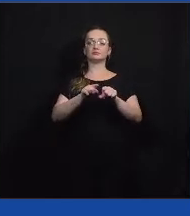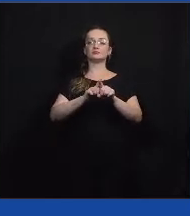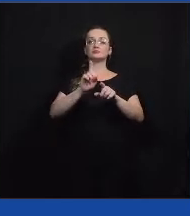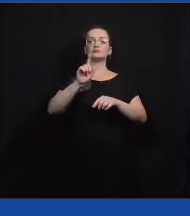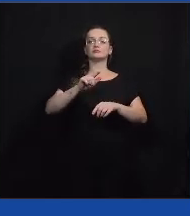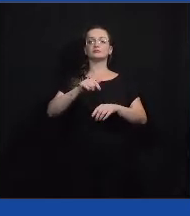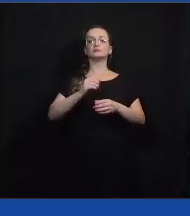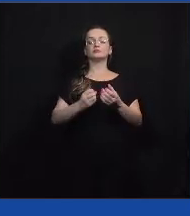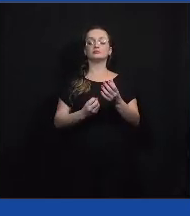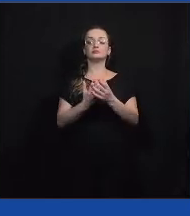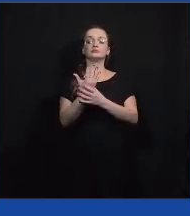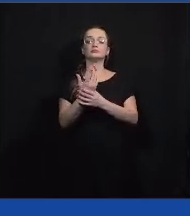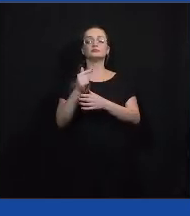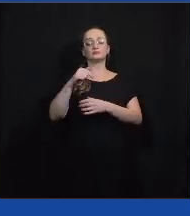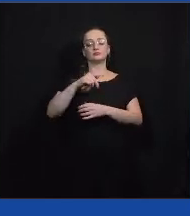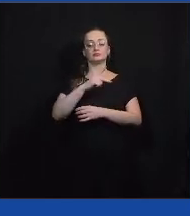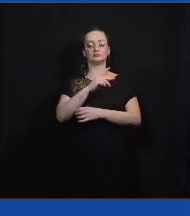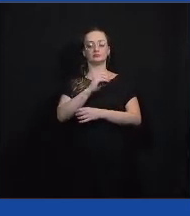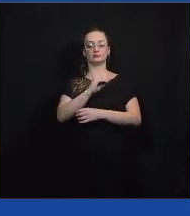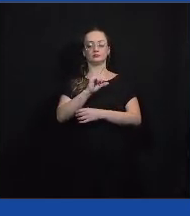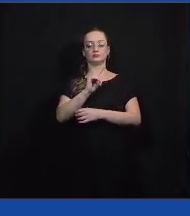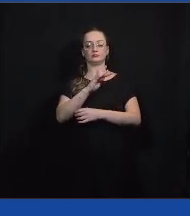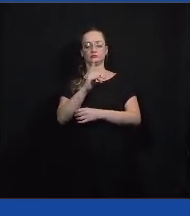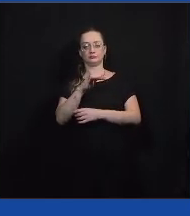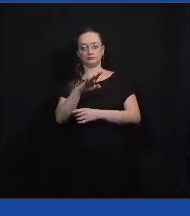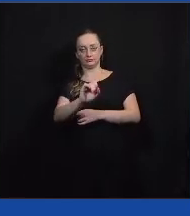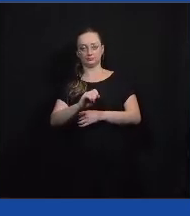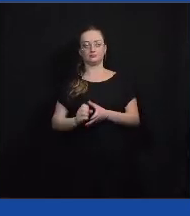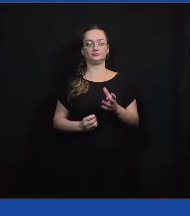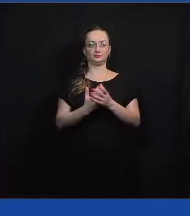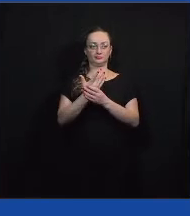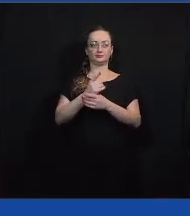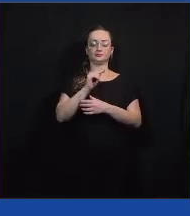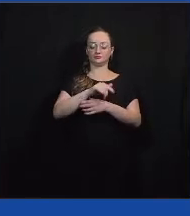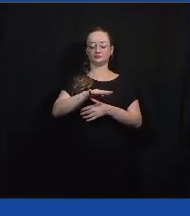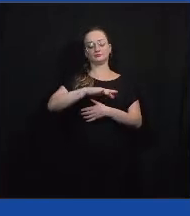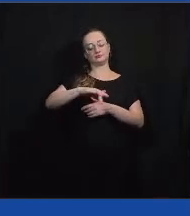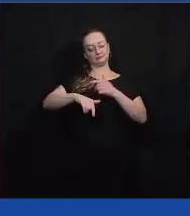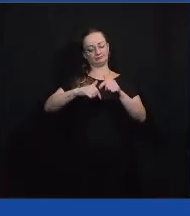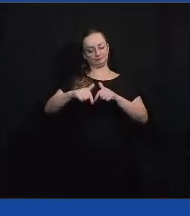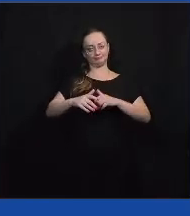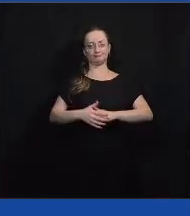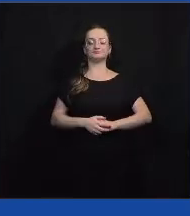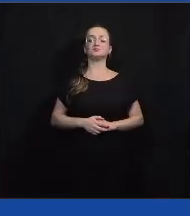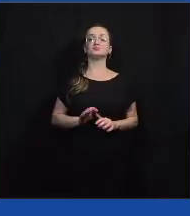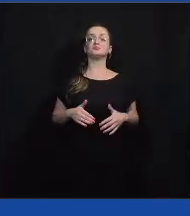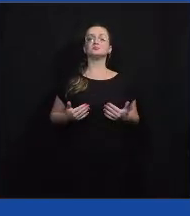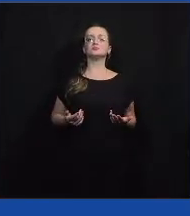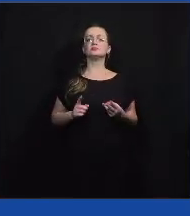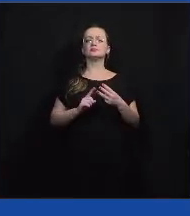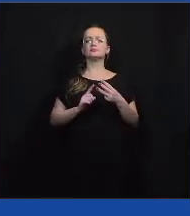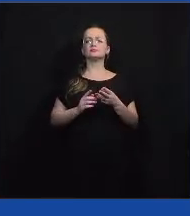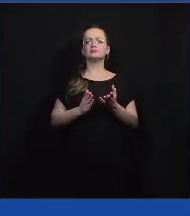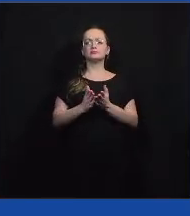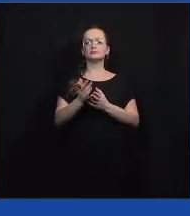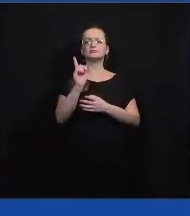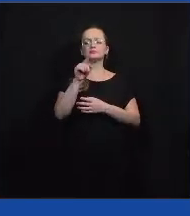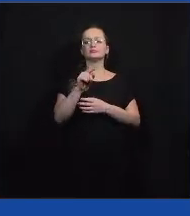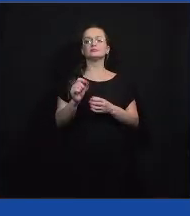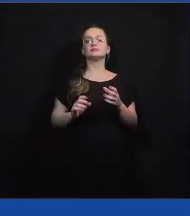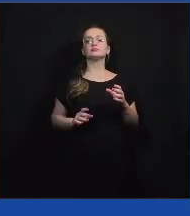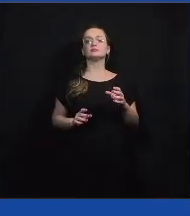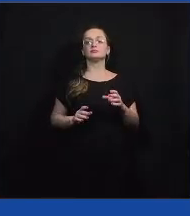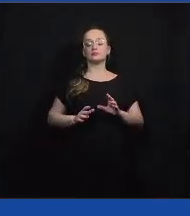elaboradas pelo Politise. Então esse é um eixo que a gente atua também. E o nosso terceiro eixo, é de formar uma nova